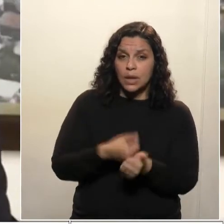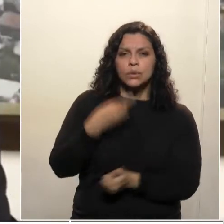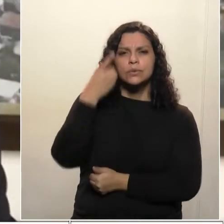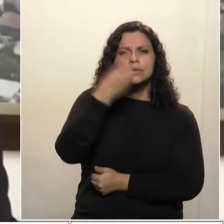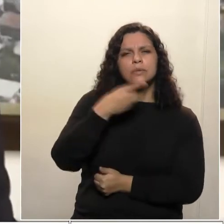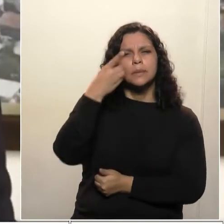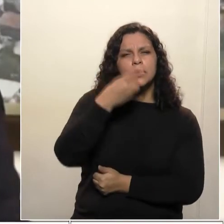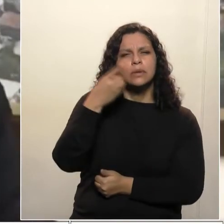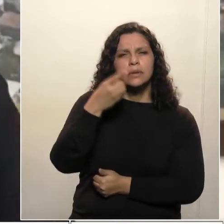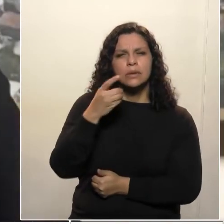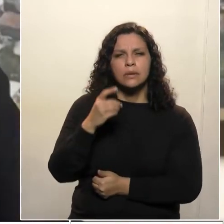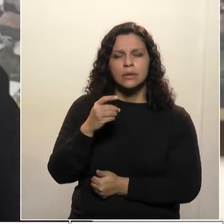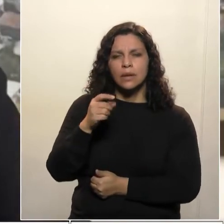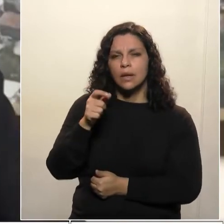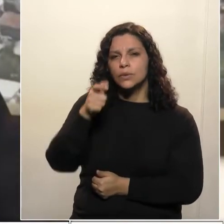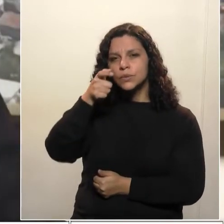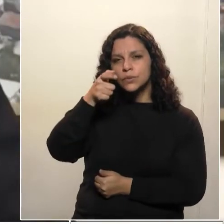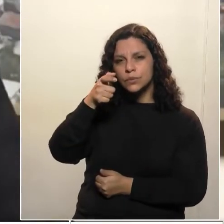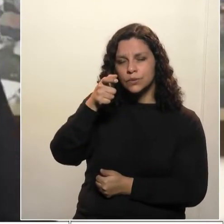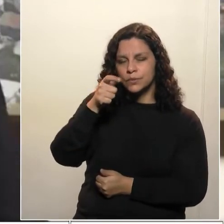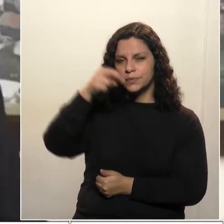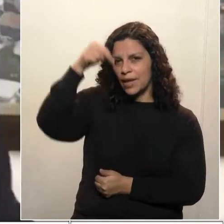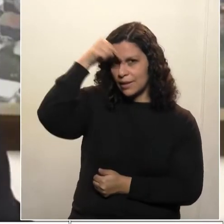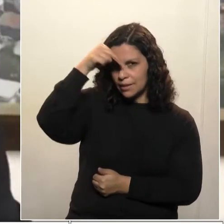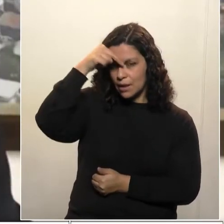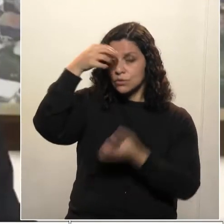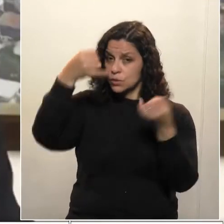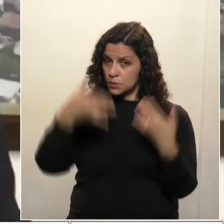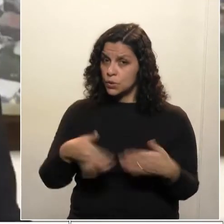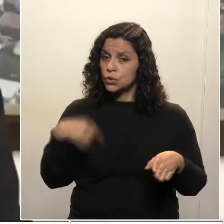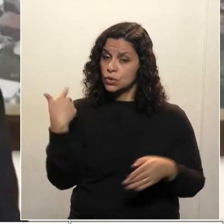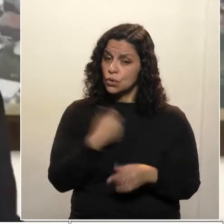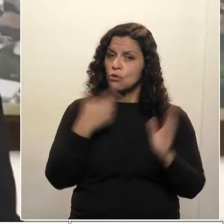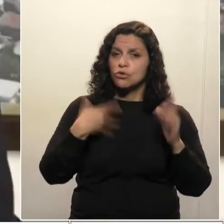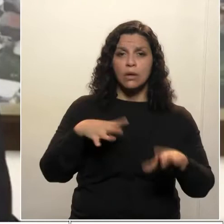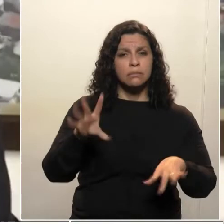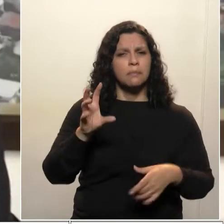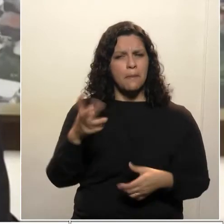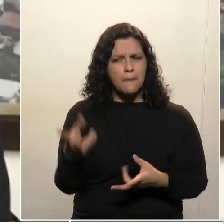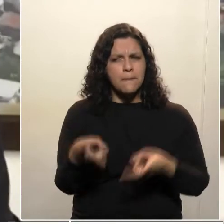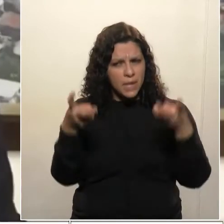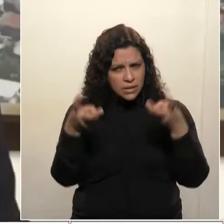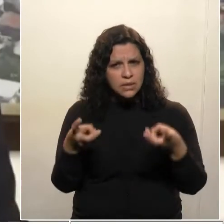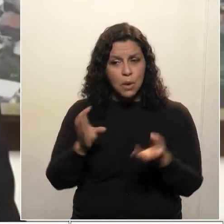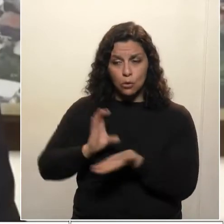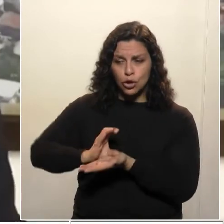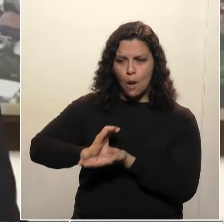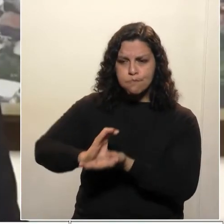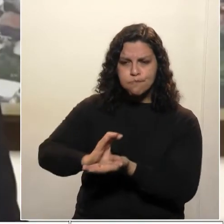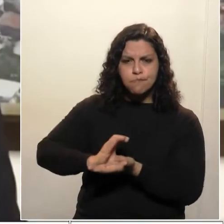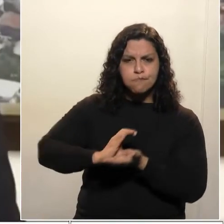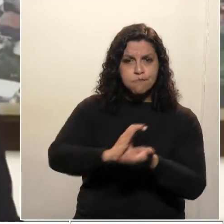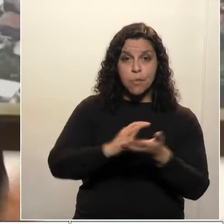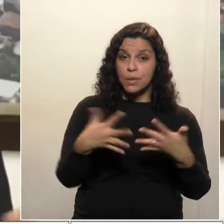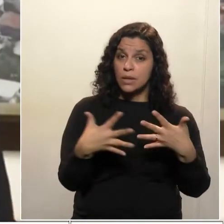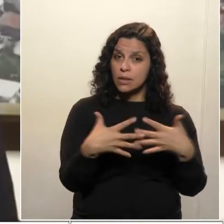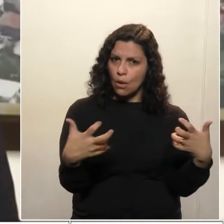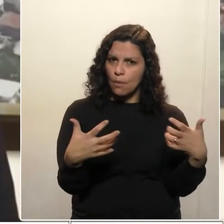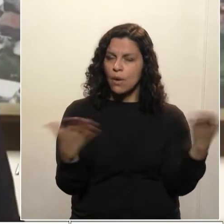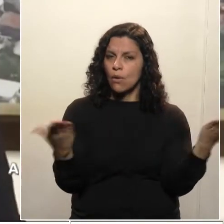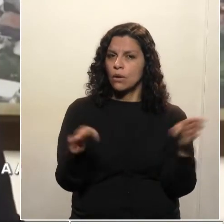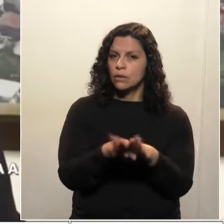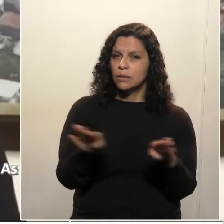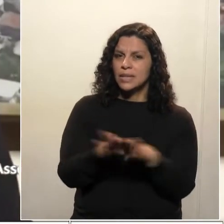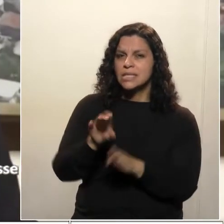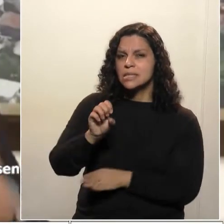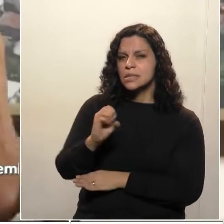deputado Nelson Lersey, a gente tem sentido aqui já os efeitos desses investimentos, porque a Coppel, através